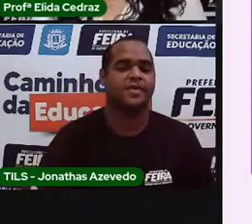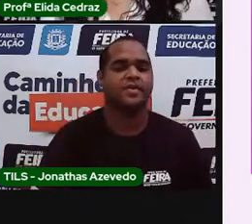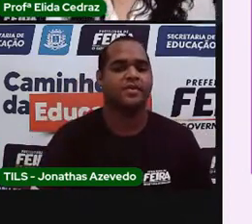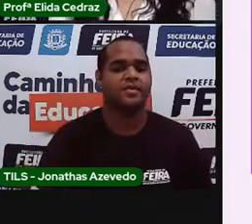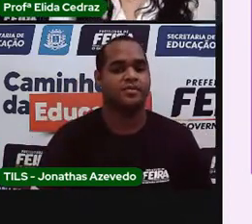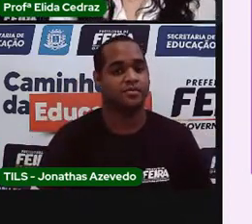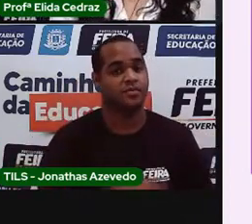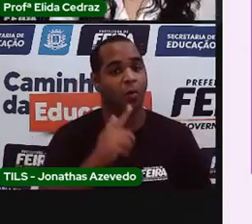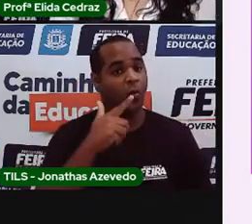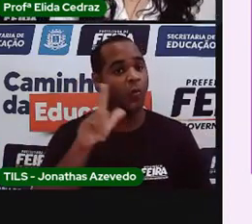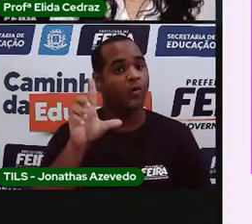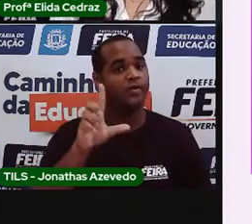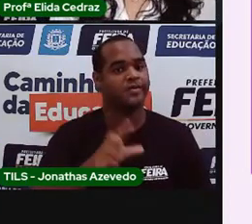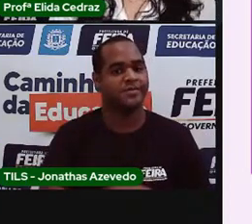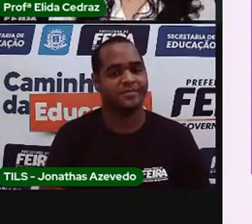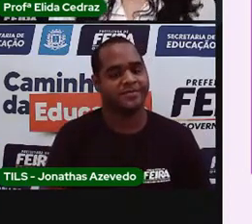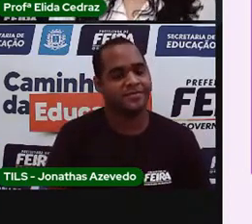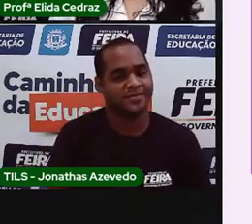Próximo animal.